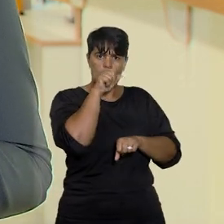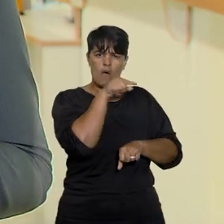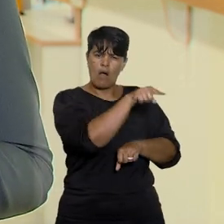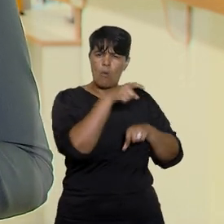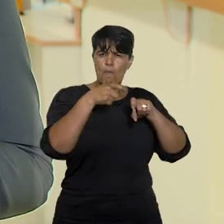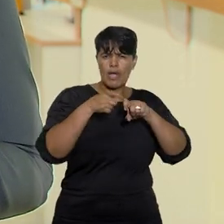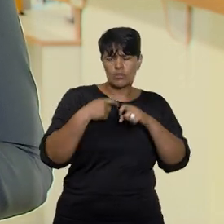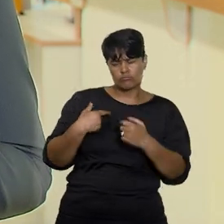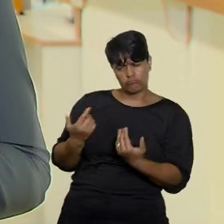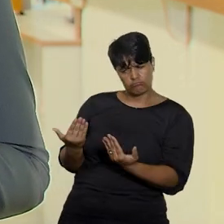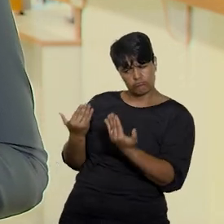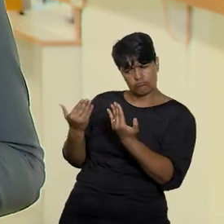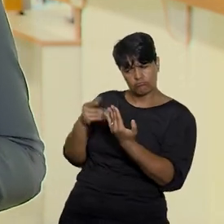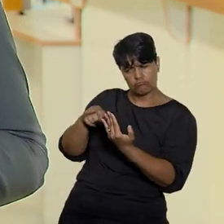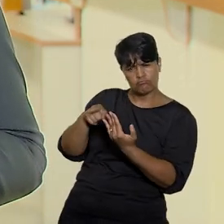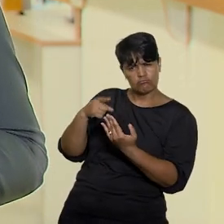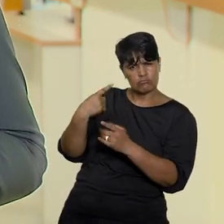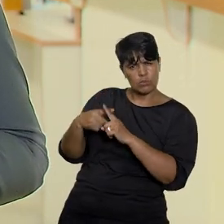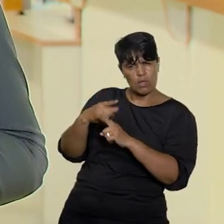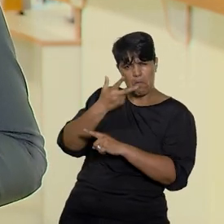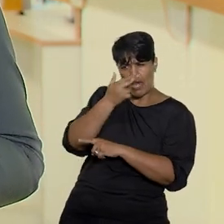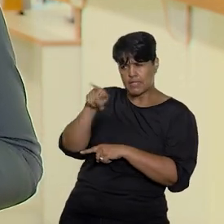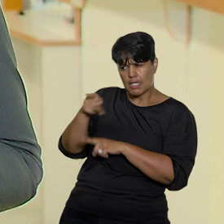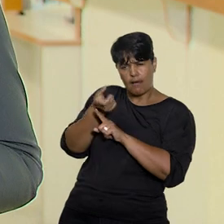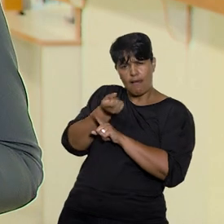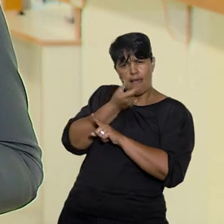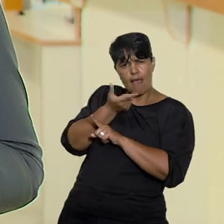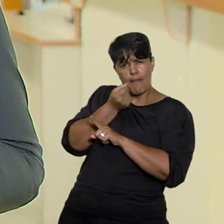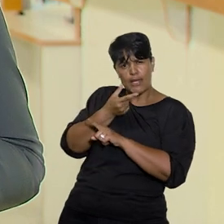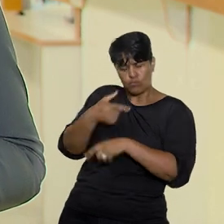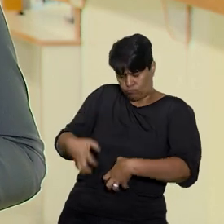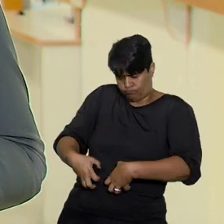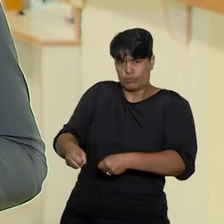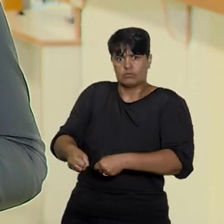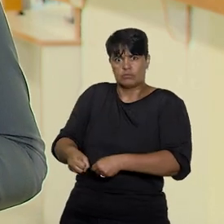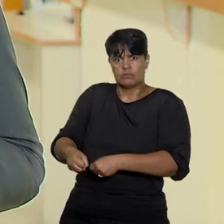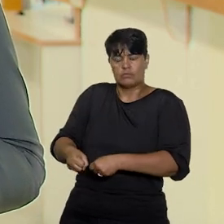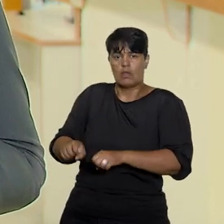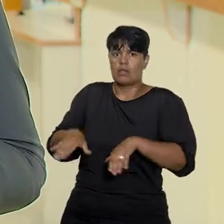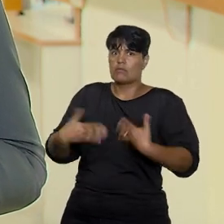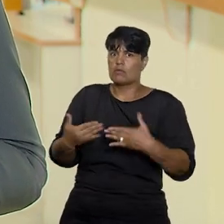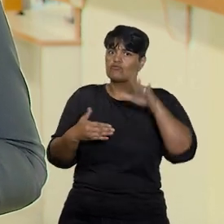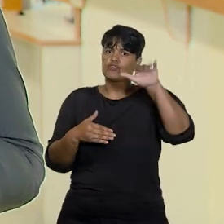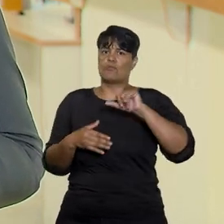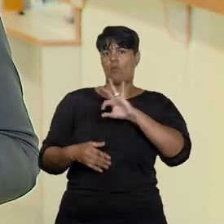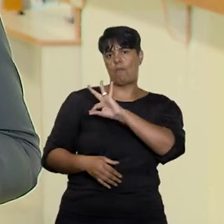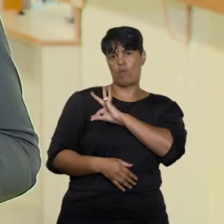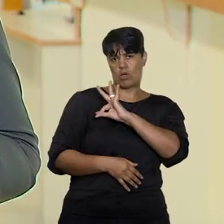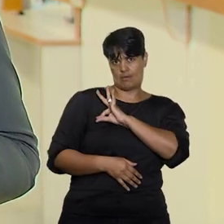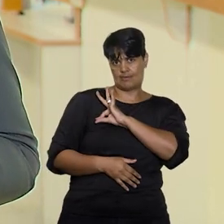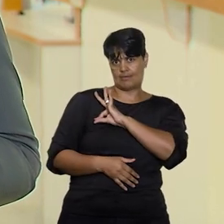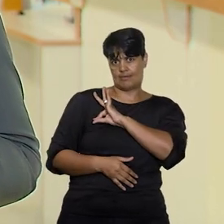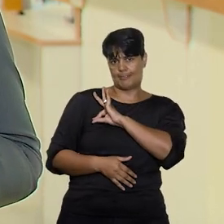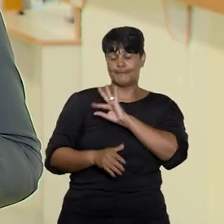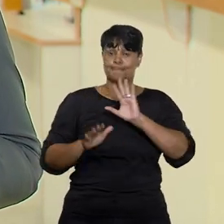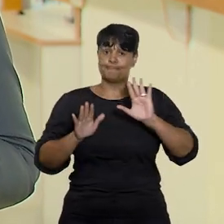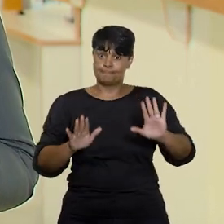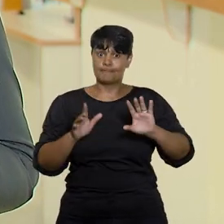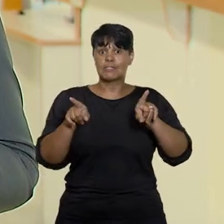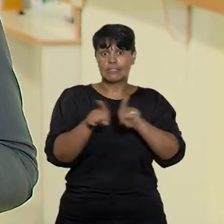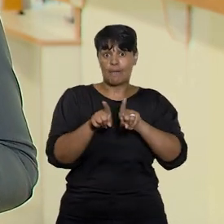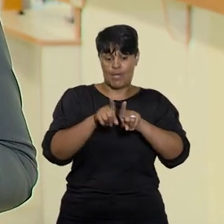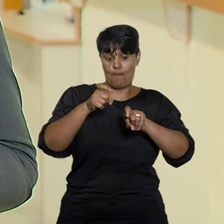o médico suspeitou que o quadro fosse provocado pela ingestão de remédio abortivo e por isso decidiu acionar a polícia militar.